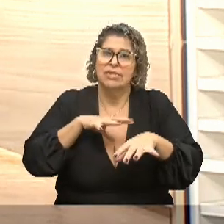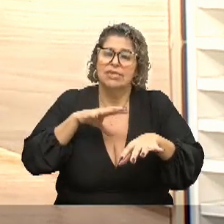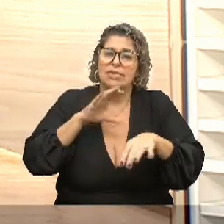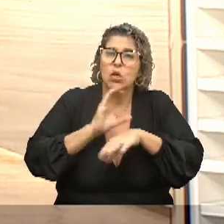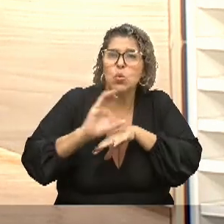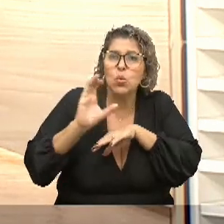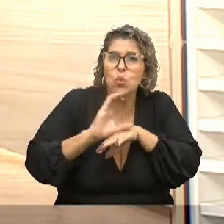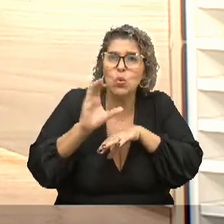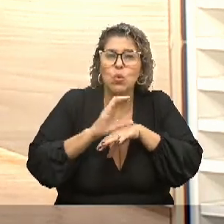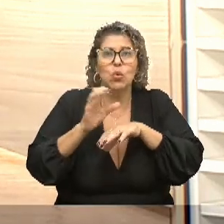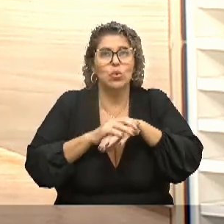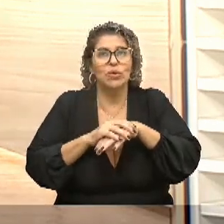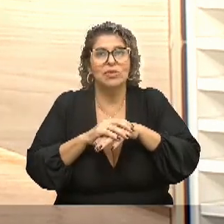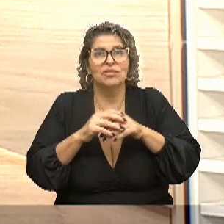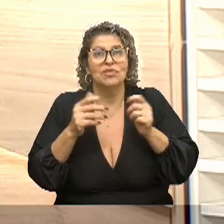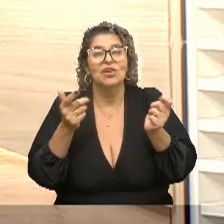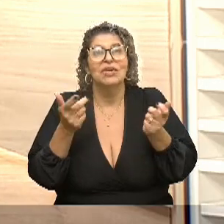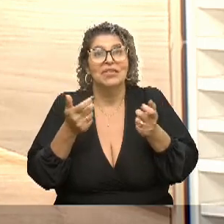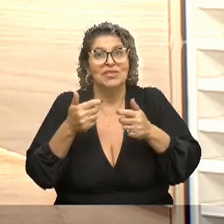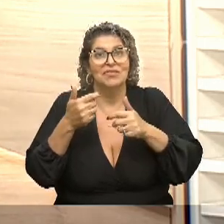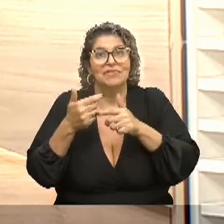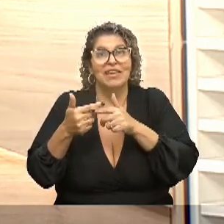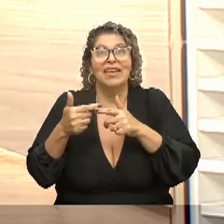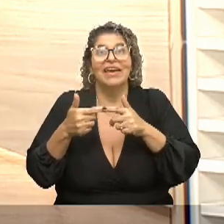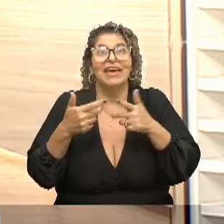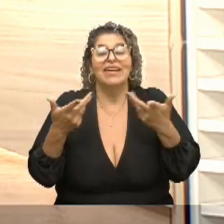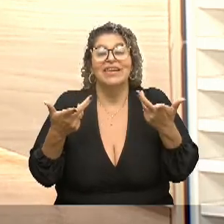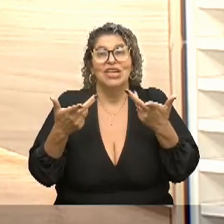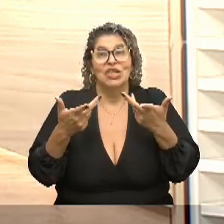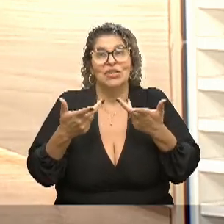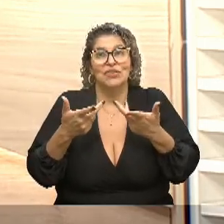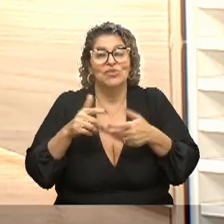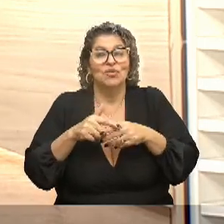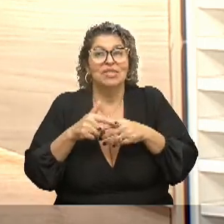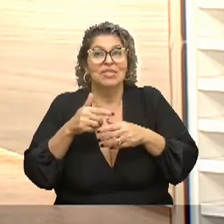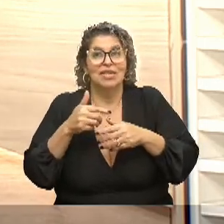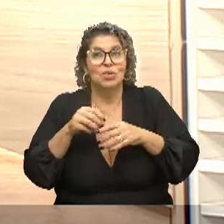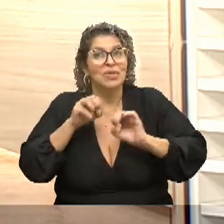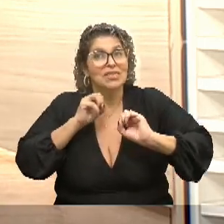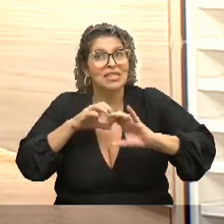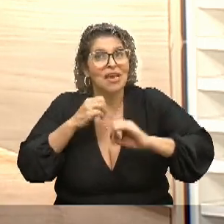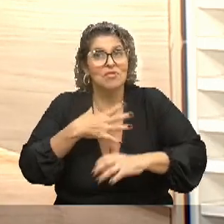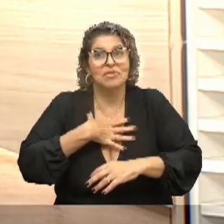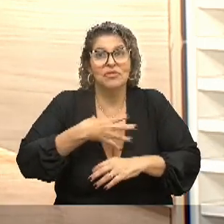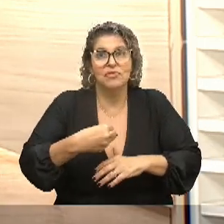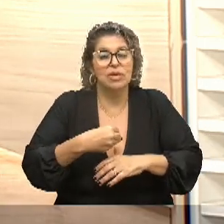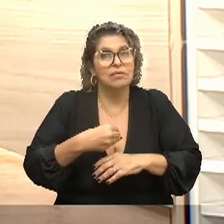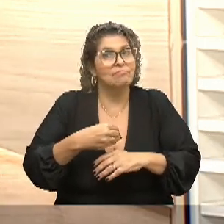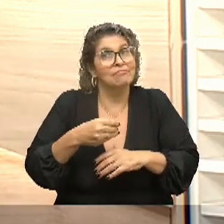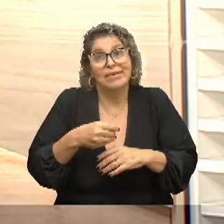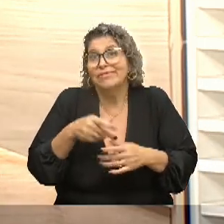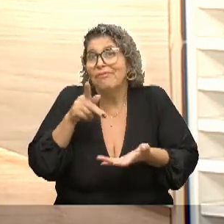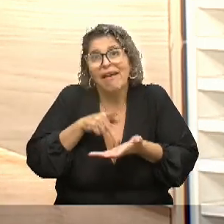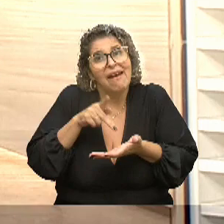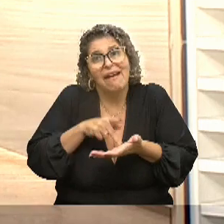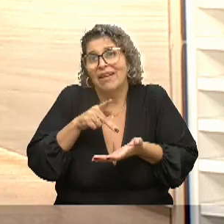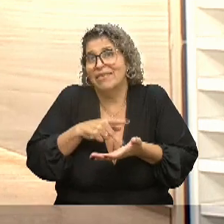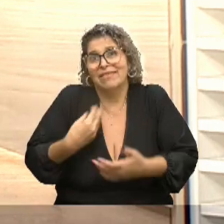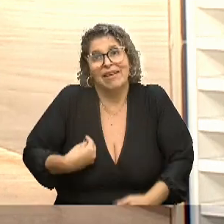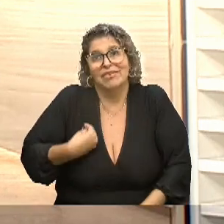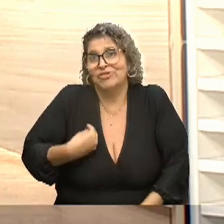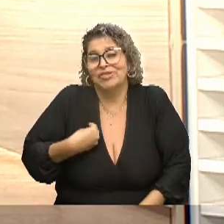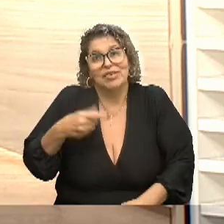dar conta dos filhos, dessa problema, nesse universo tão distante. Mas essa não é a realidade das famílias, né?